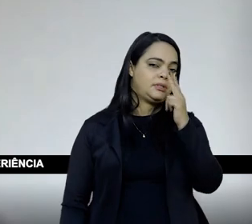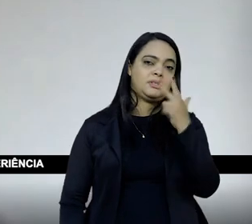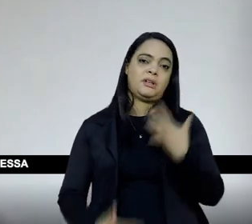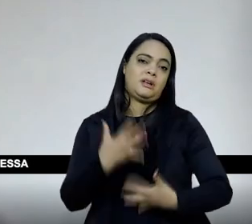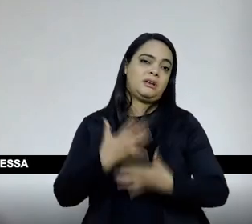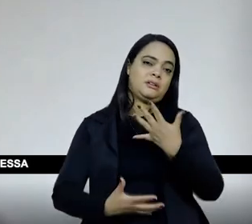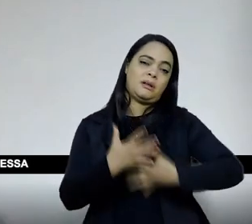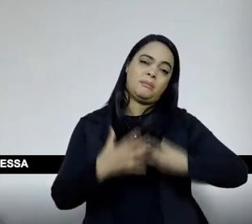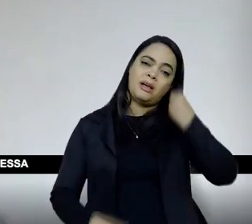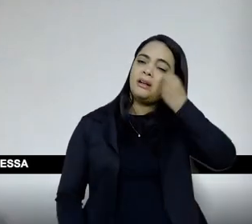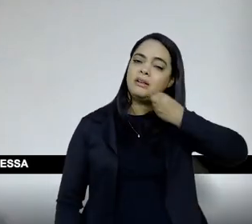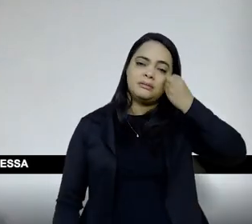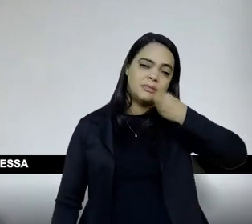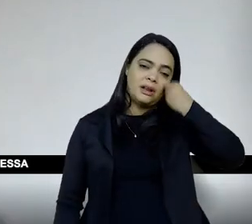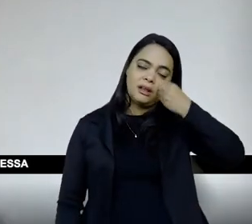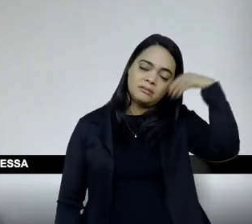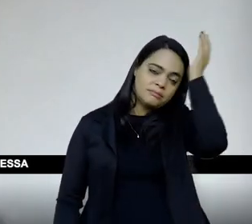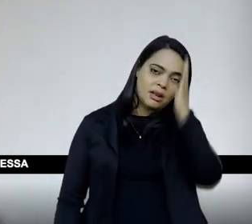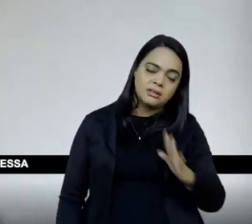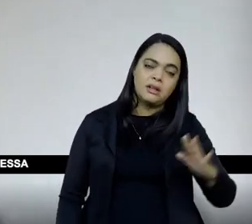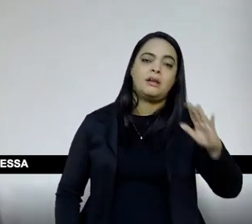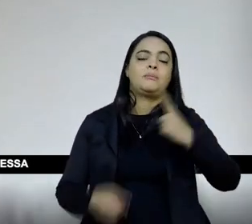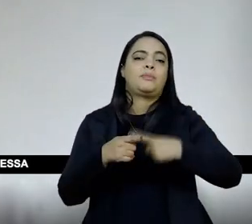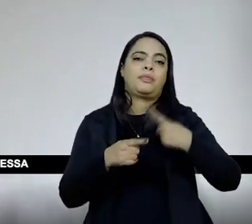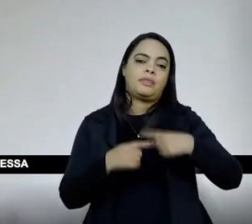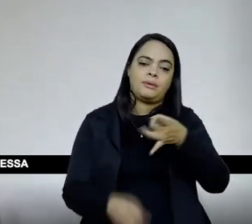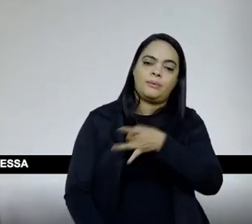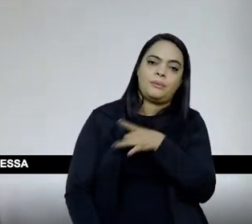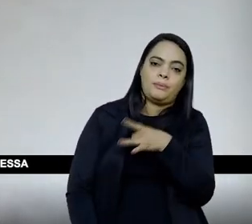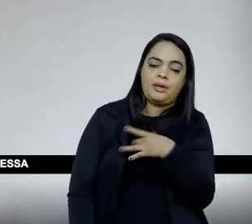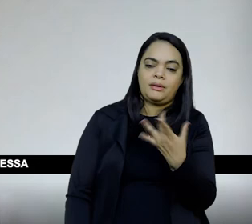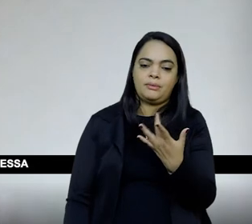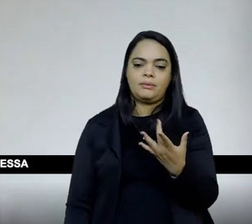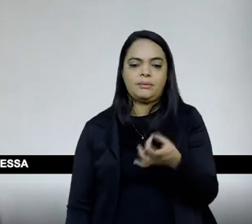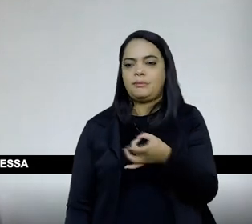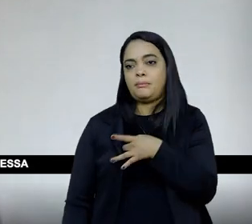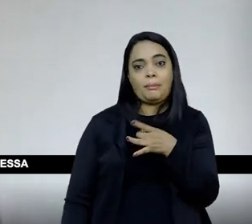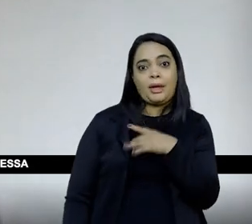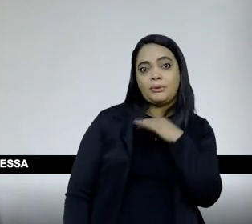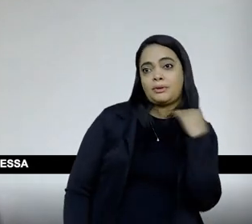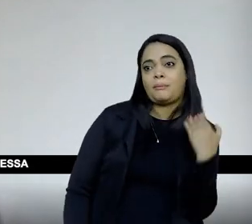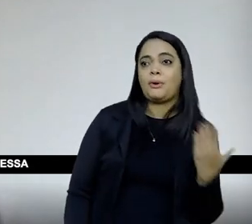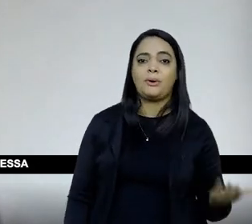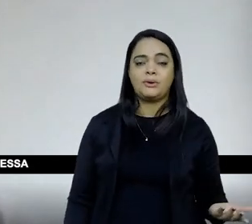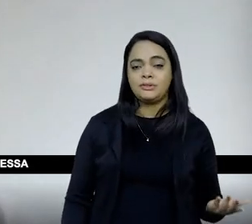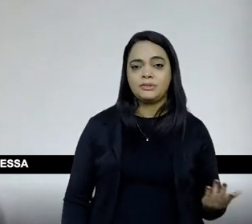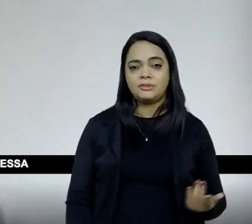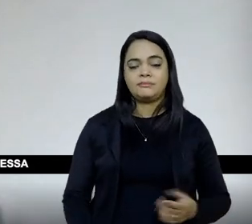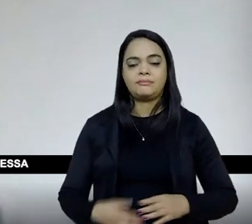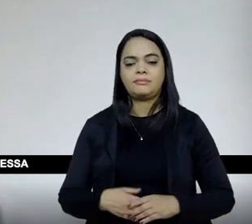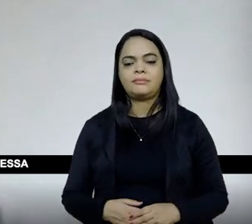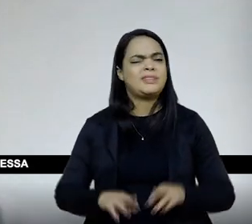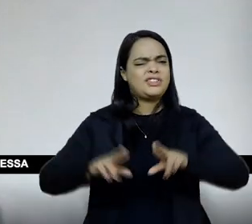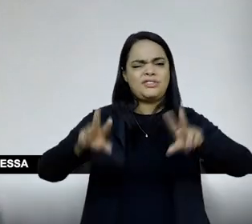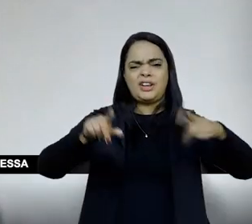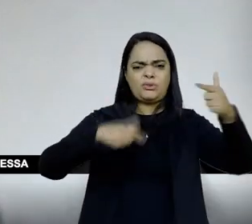experiência brasileira, porque o medo é da morte, né? Sempre, sempre, muito fortemente. É diferente